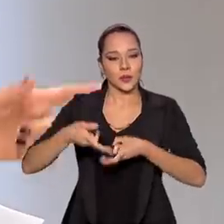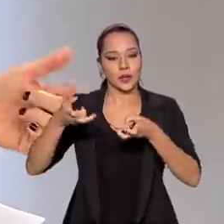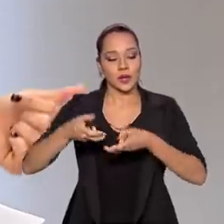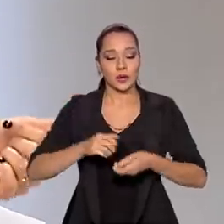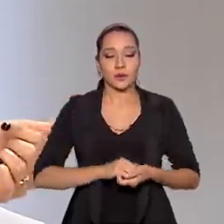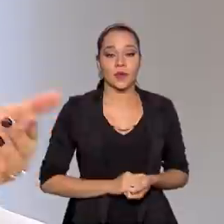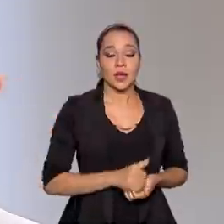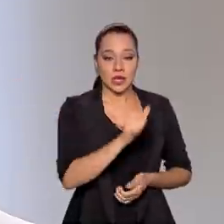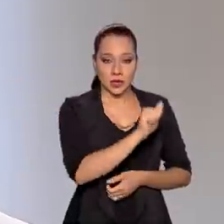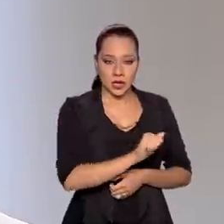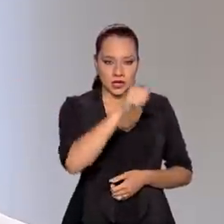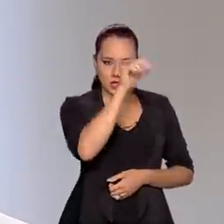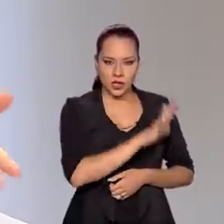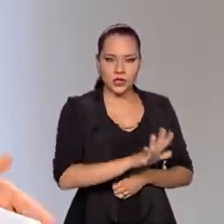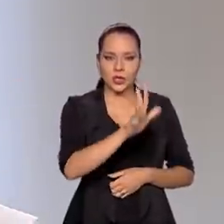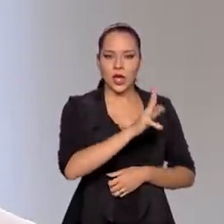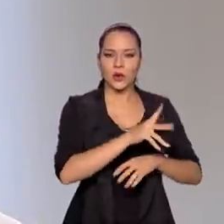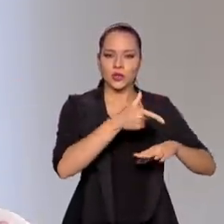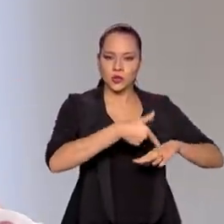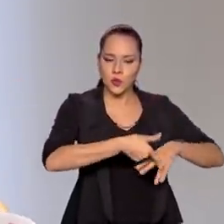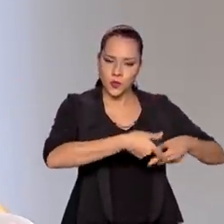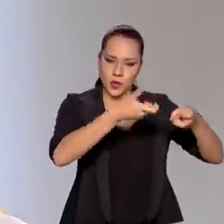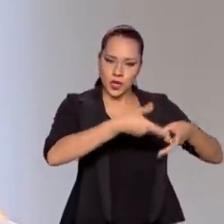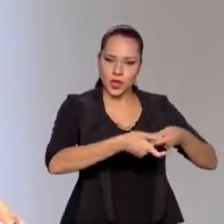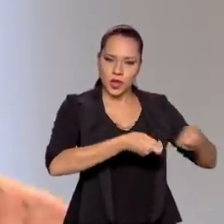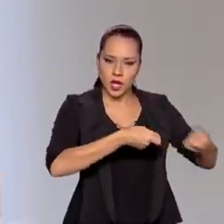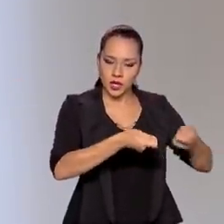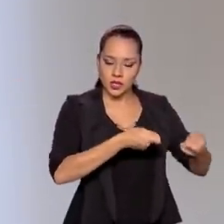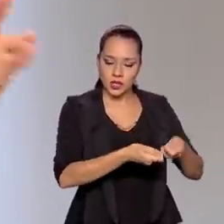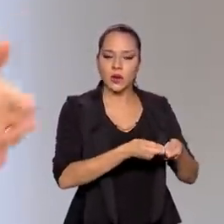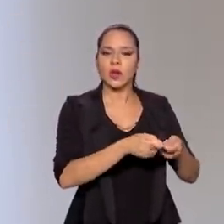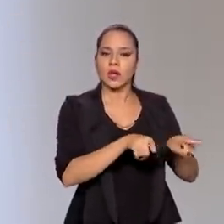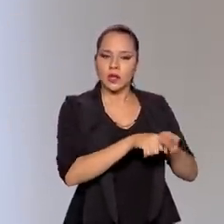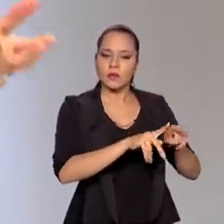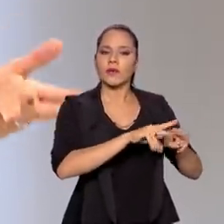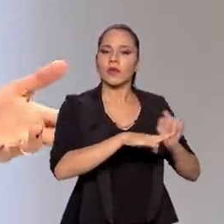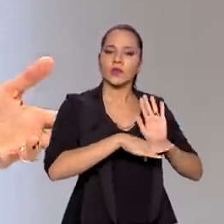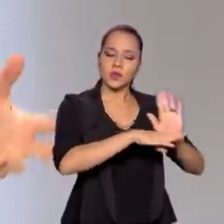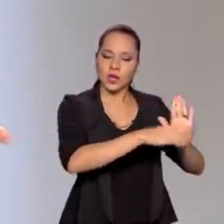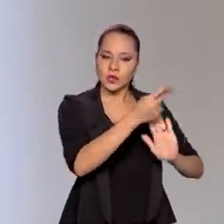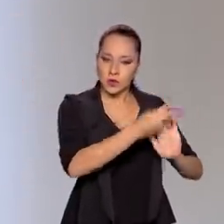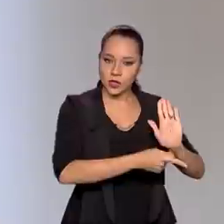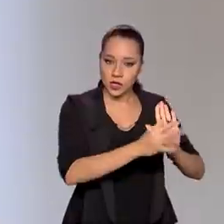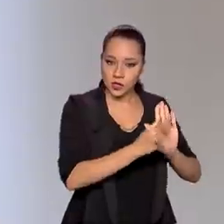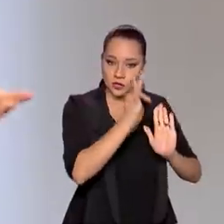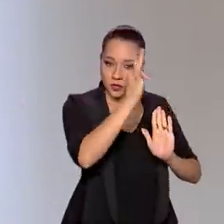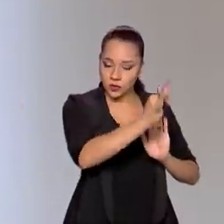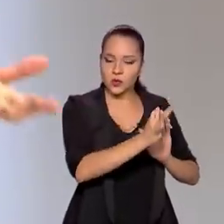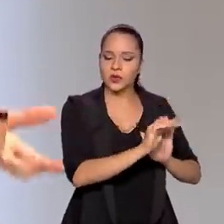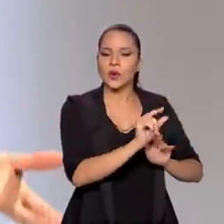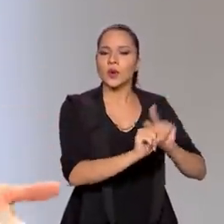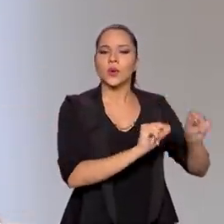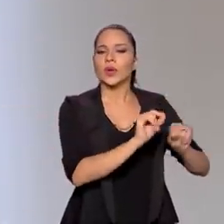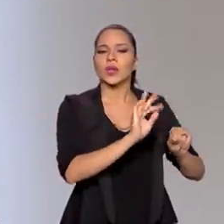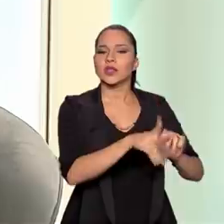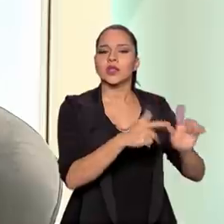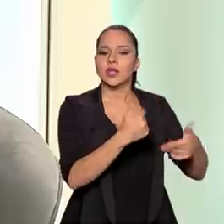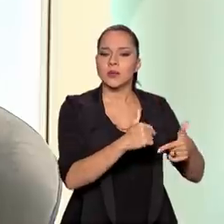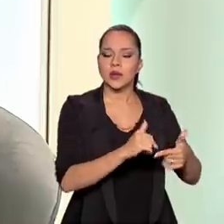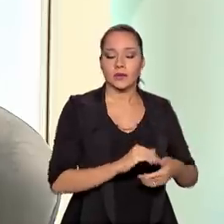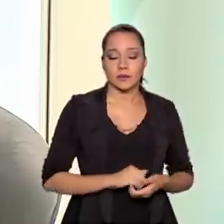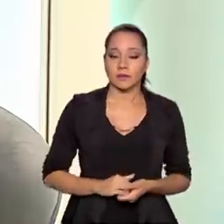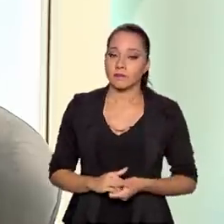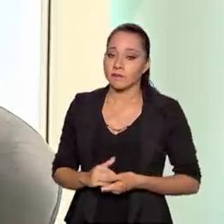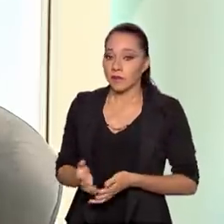Agência Nacional de Mineração, que foi estruturada, não tem muito tempo, isso também vai ajudar esses projetos futuros. Em que a agência já está trabalhando?